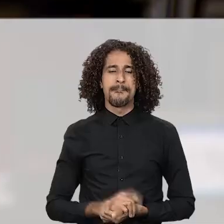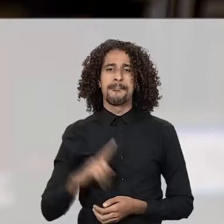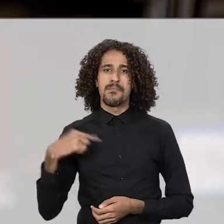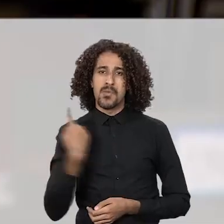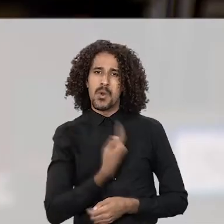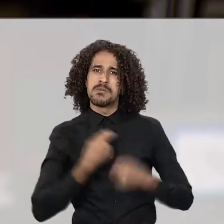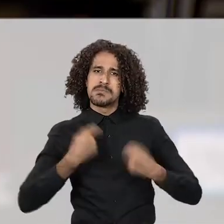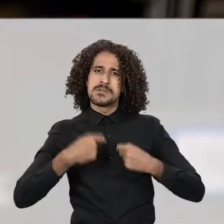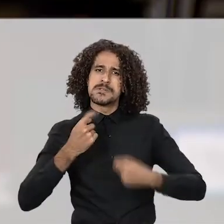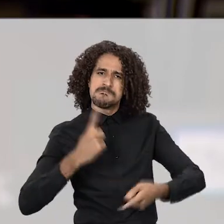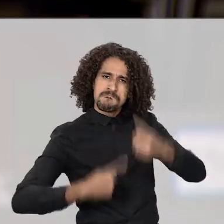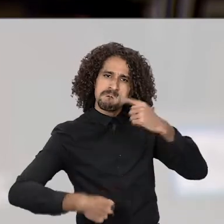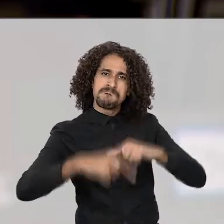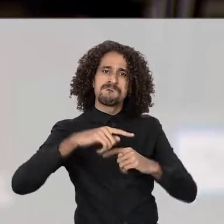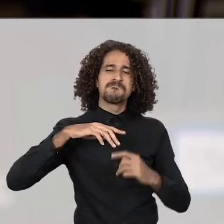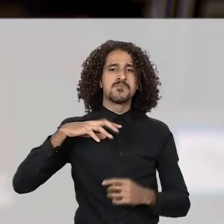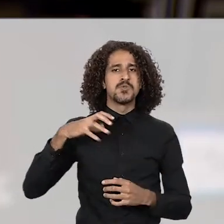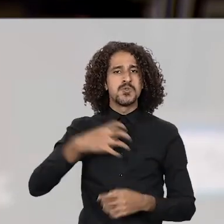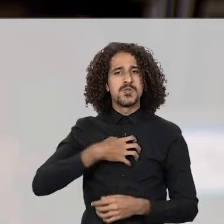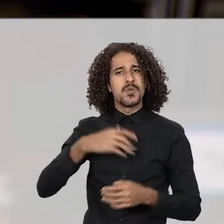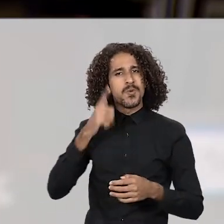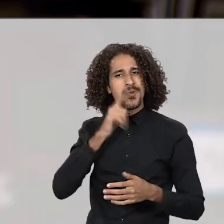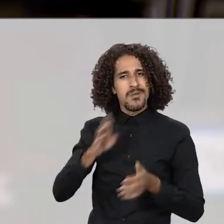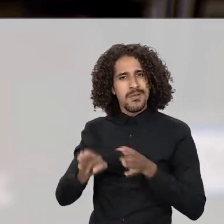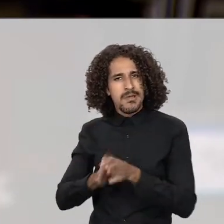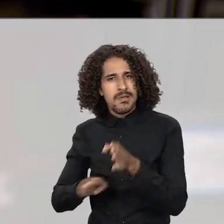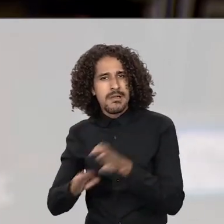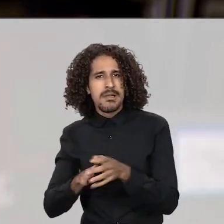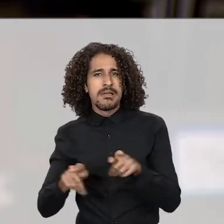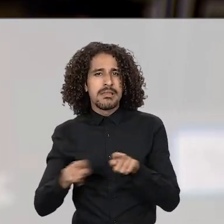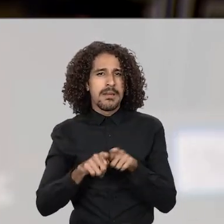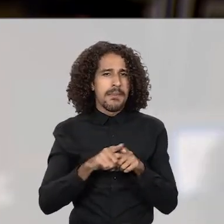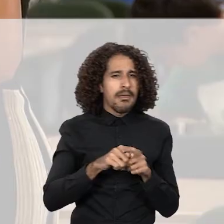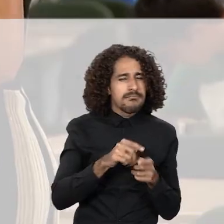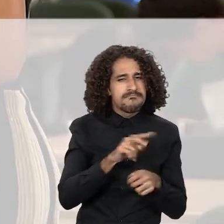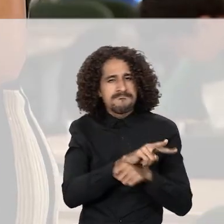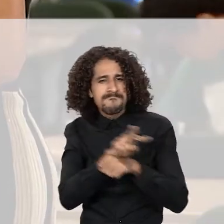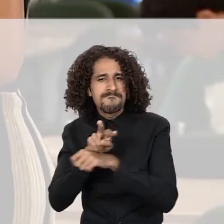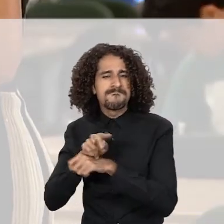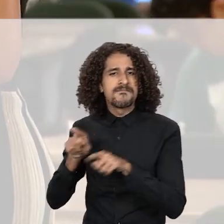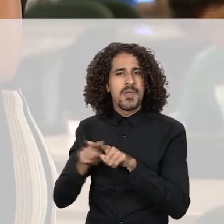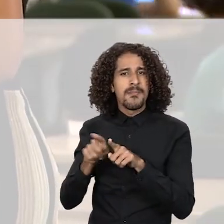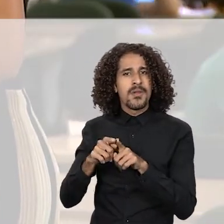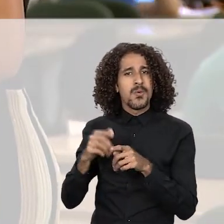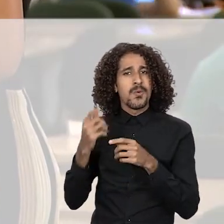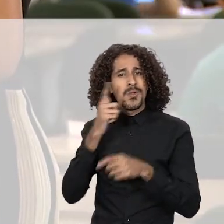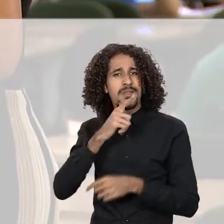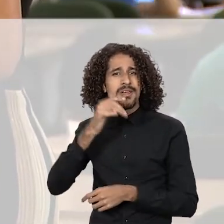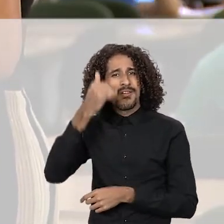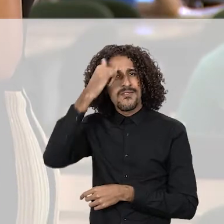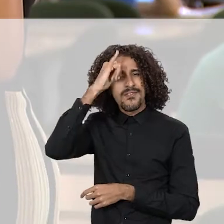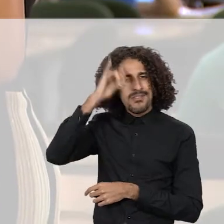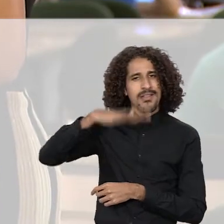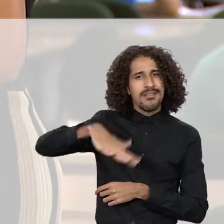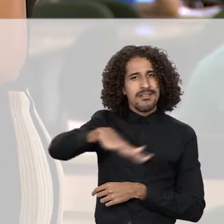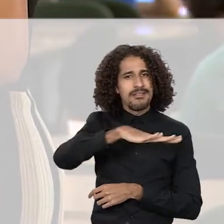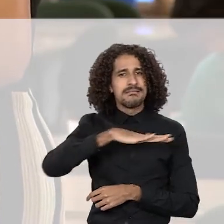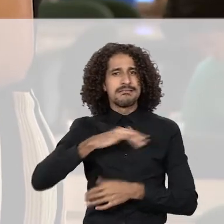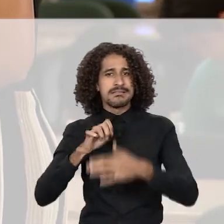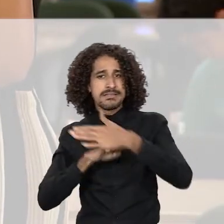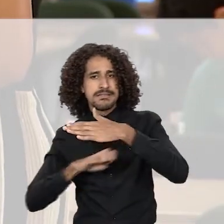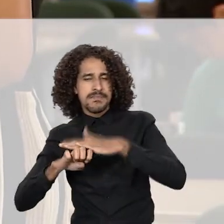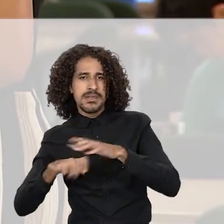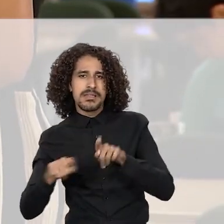A gente precisa avançar tanto na forma de orientar, quanto fiscalizar e também remediar esse tipo de situação, tanto dentro das